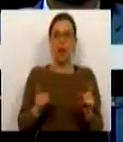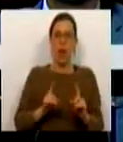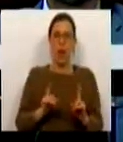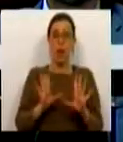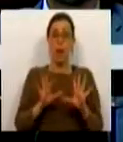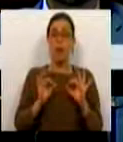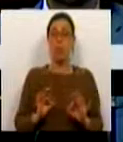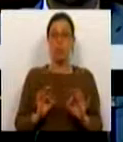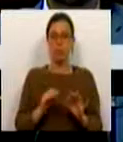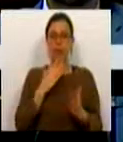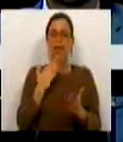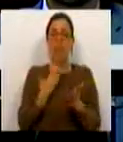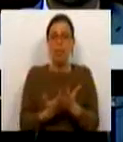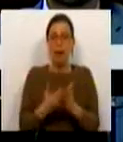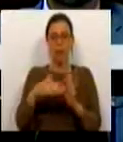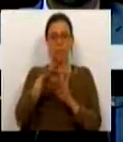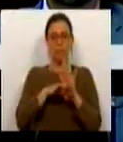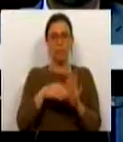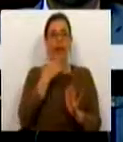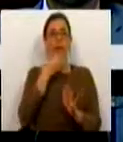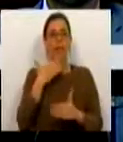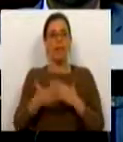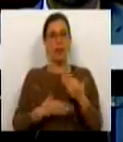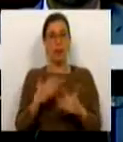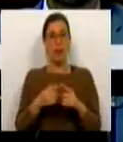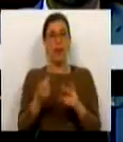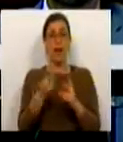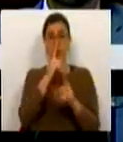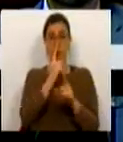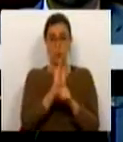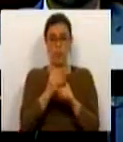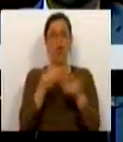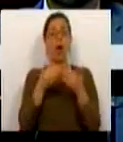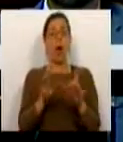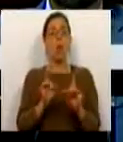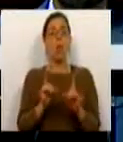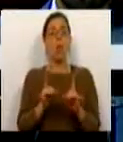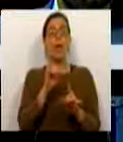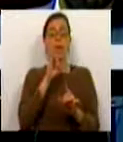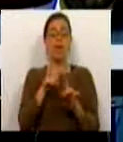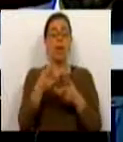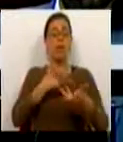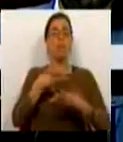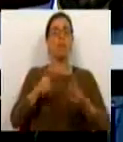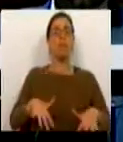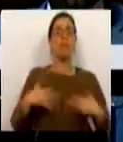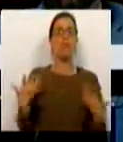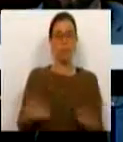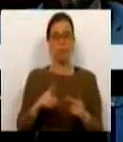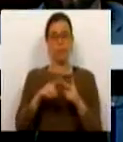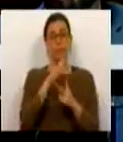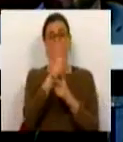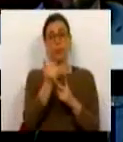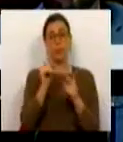mas sim as propiciarmos condições de eficácia entre as partes, abrindo espaço negocial. 2.